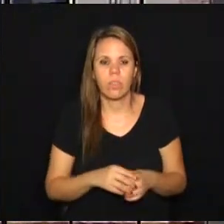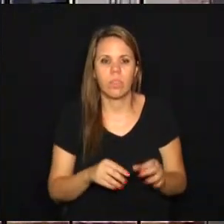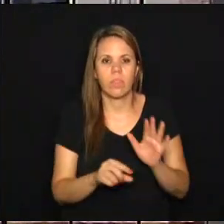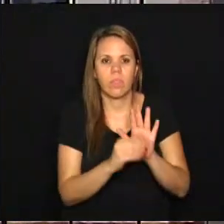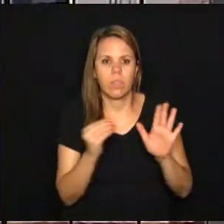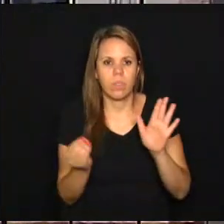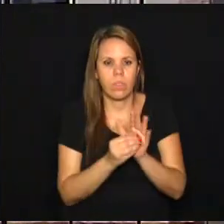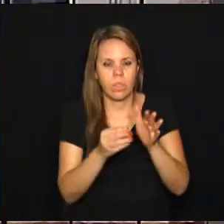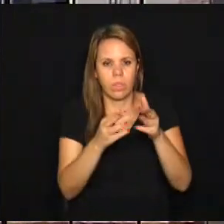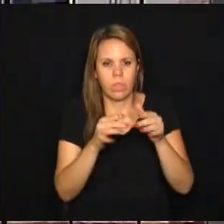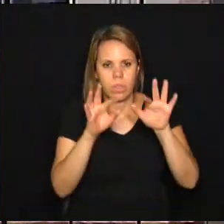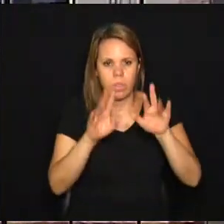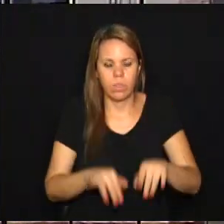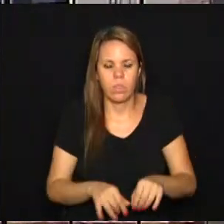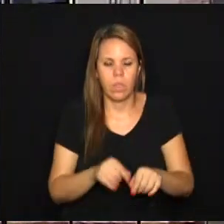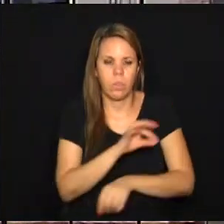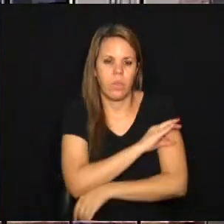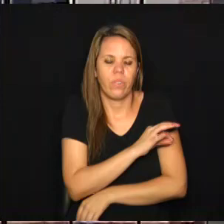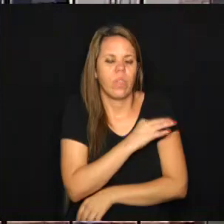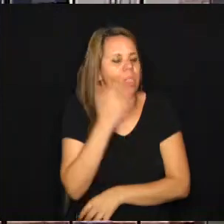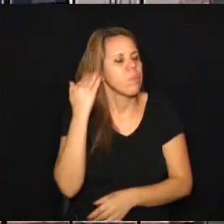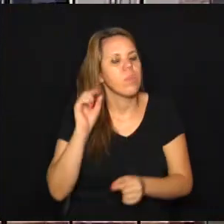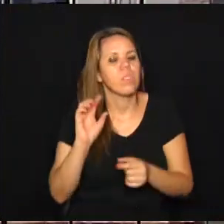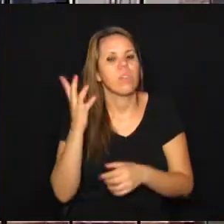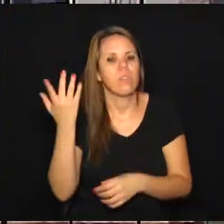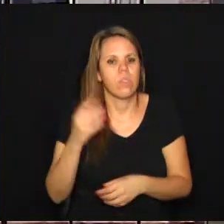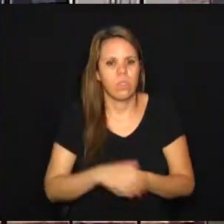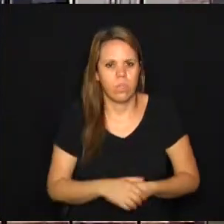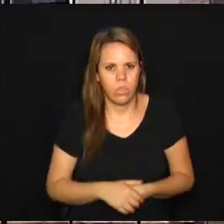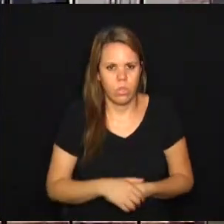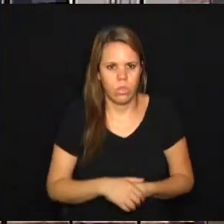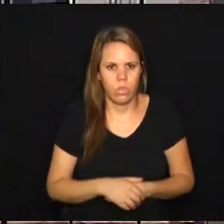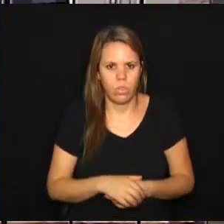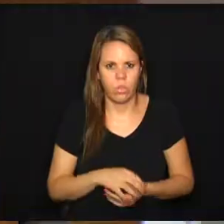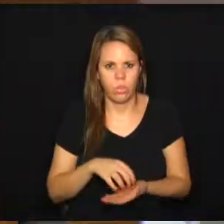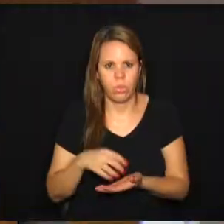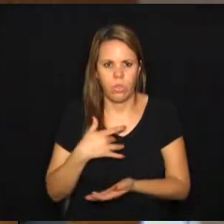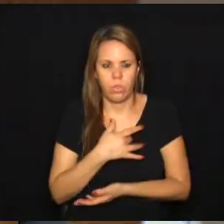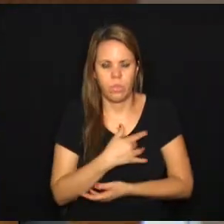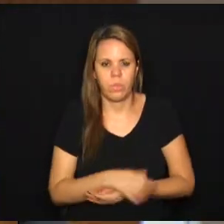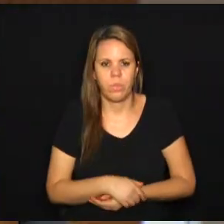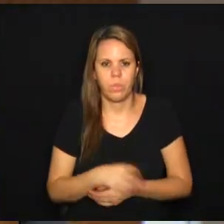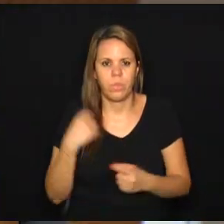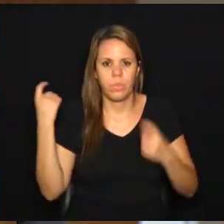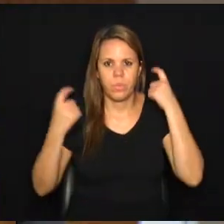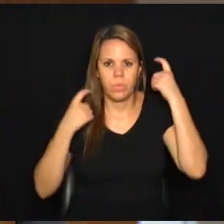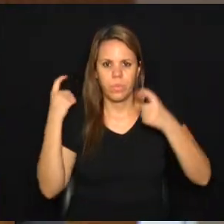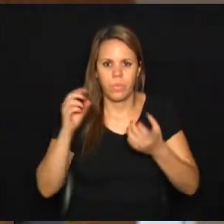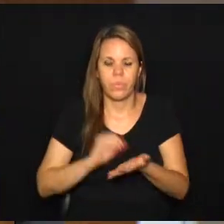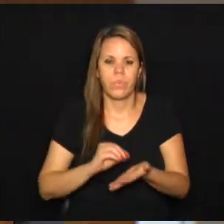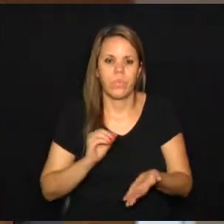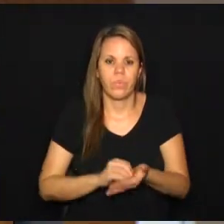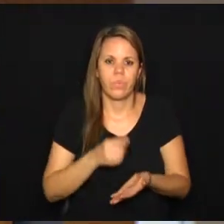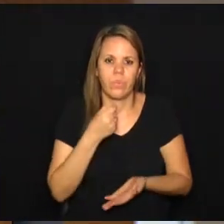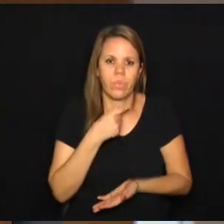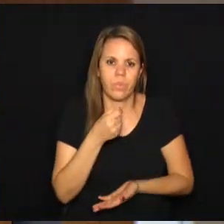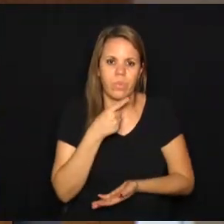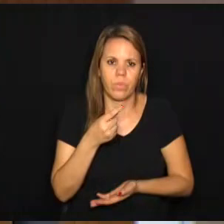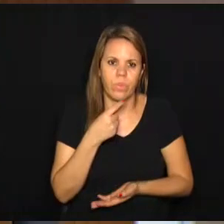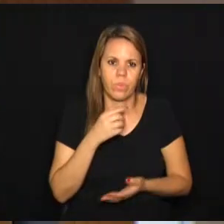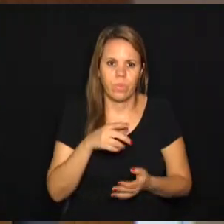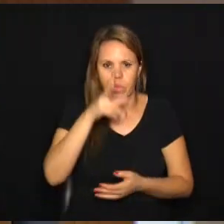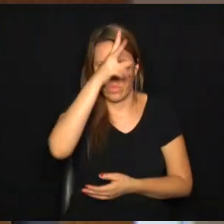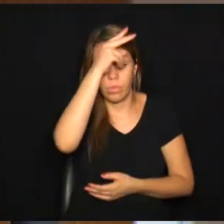requerimento à Prefeitura, buscando entender o que está acontecendo nos postos. Preocupado com a falta de remédios na rede